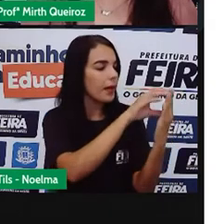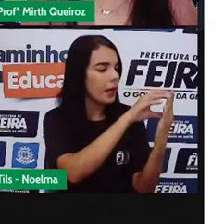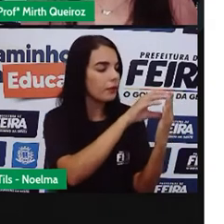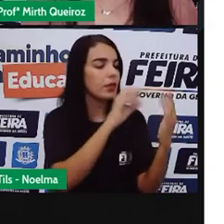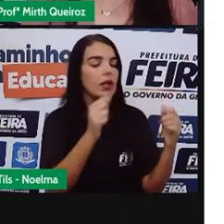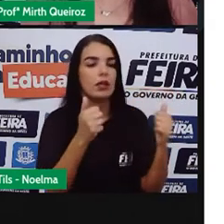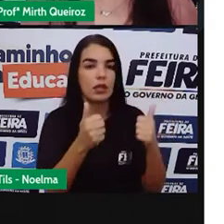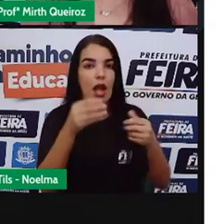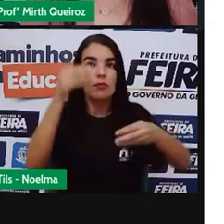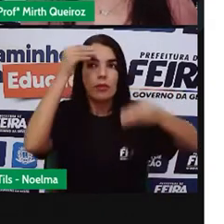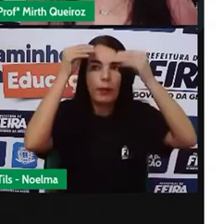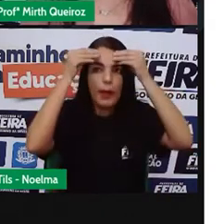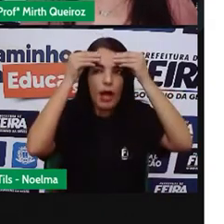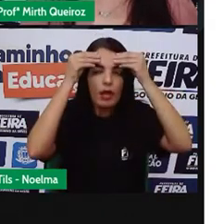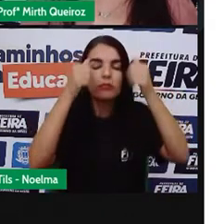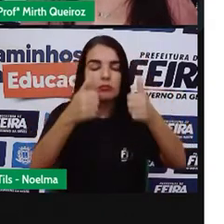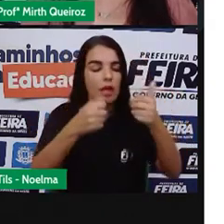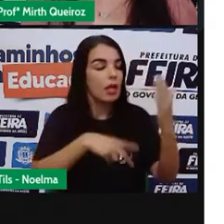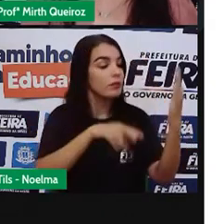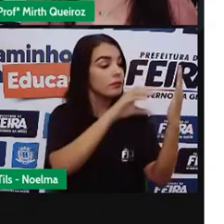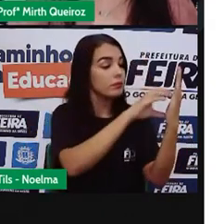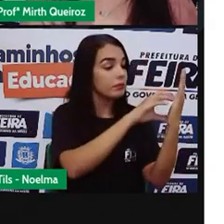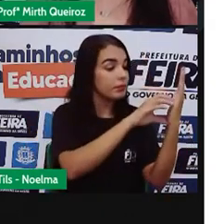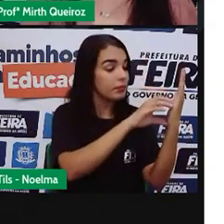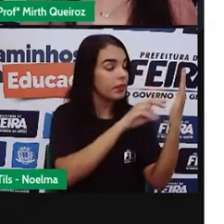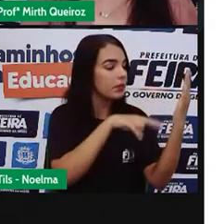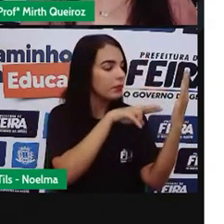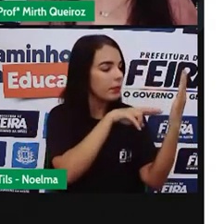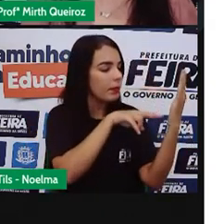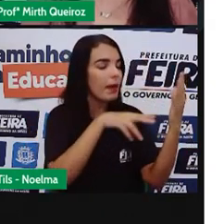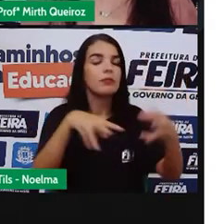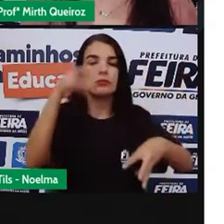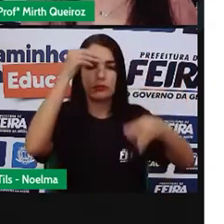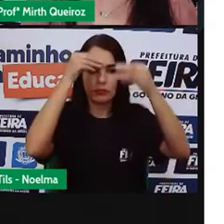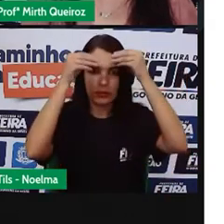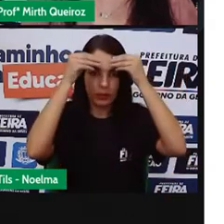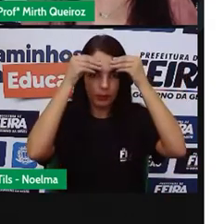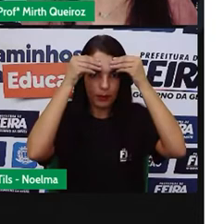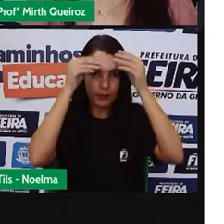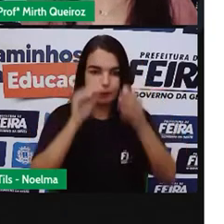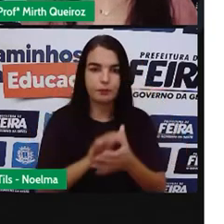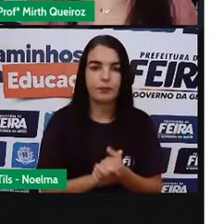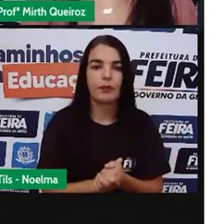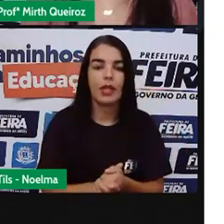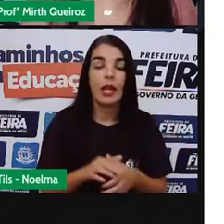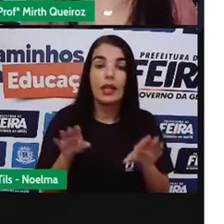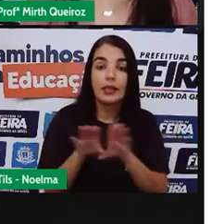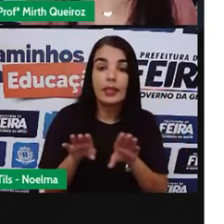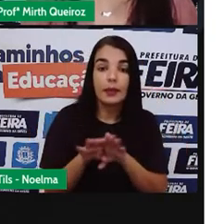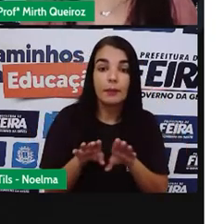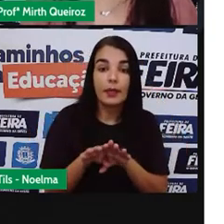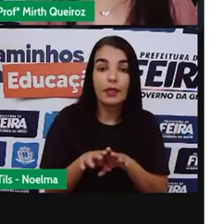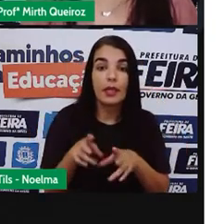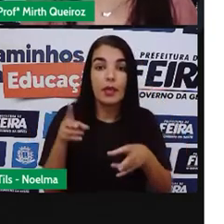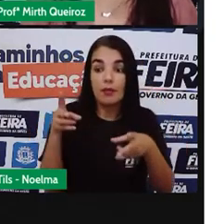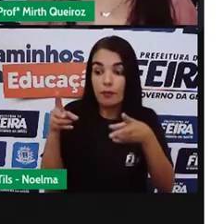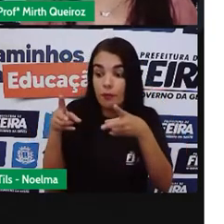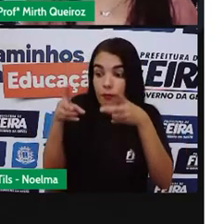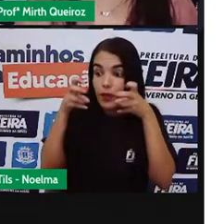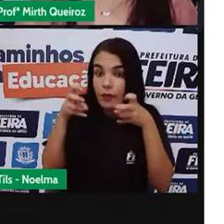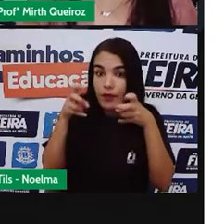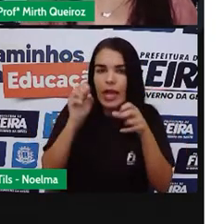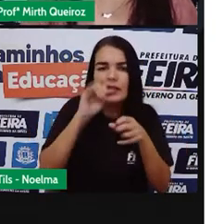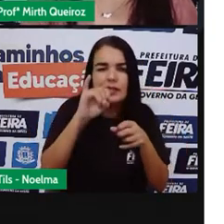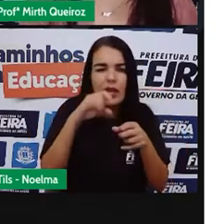cada questão. Quando vocês verem as questões aí de interpretação, né? Ou mesmo os